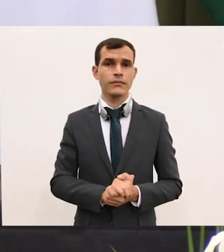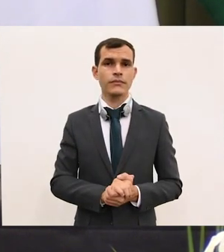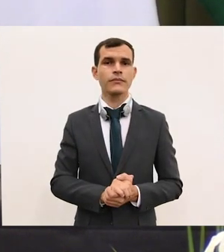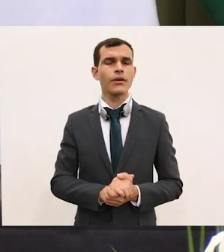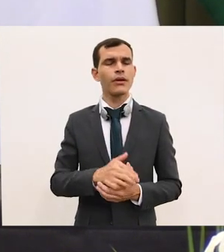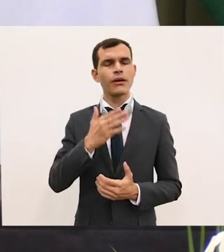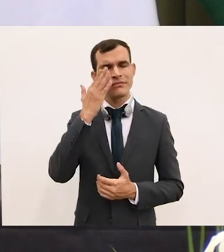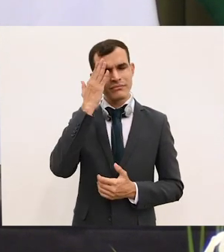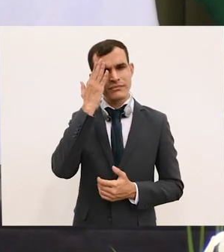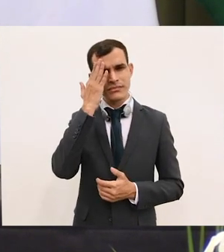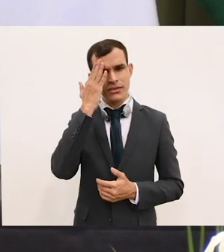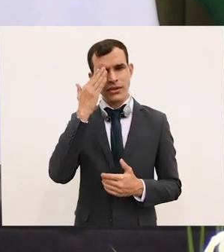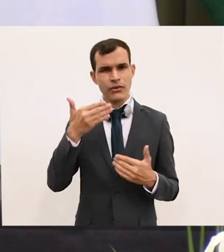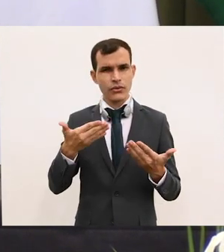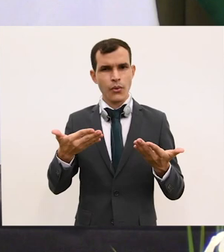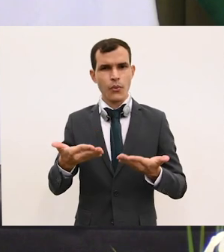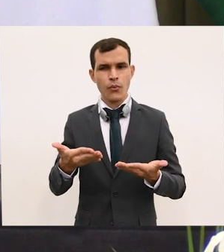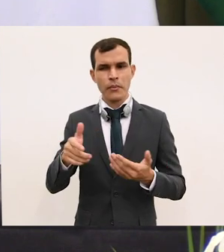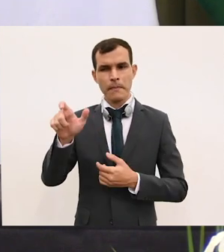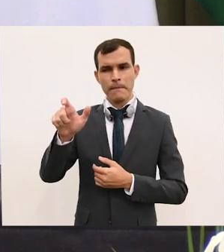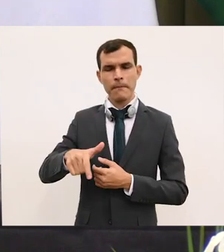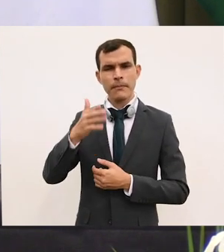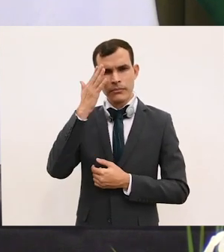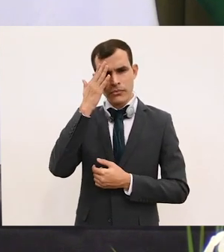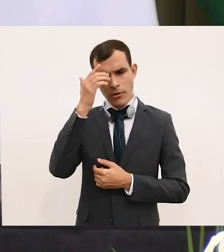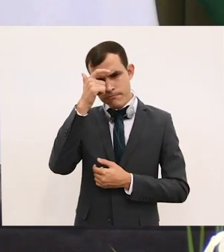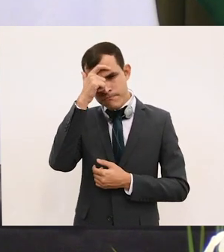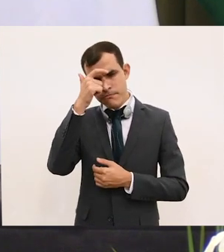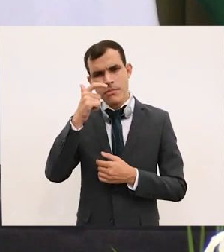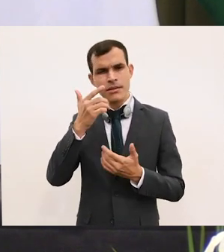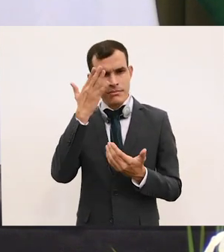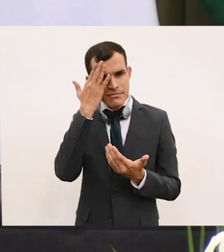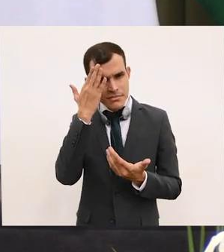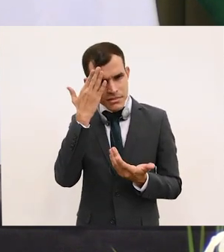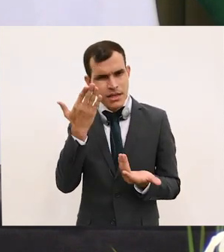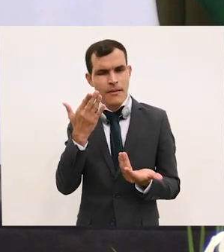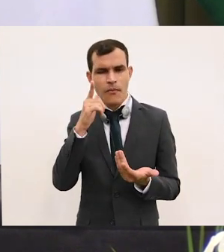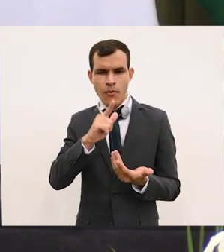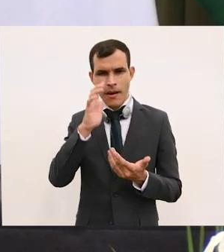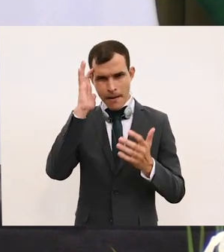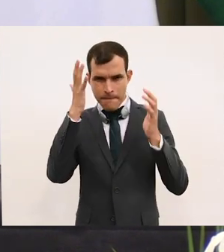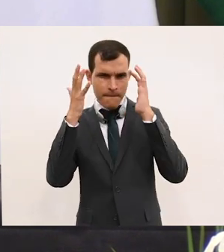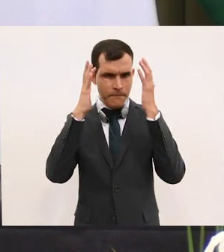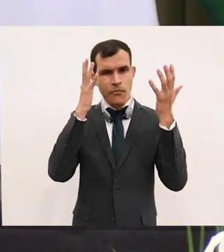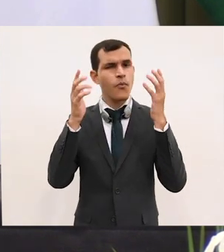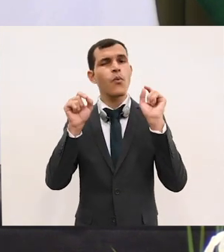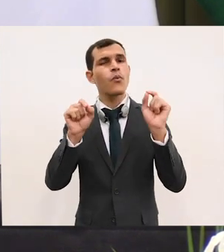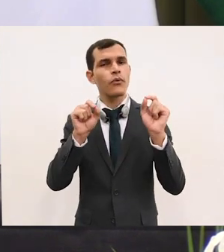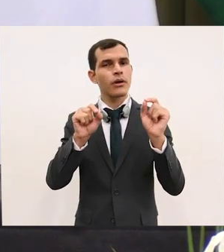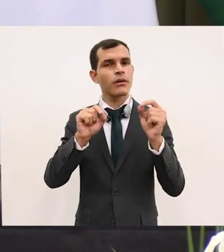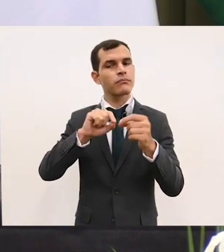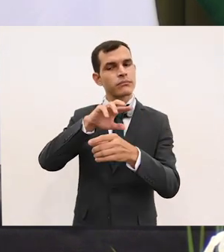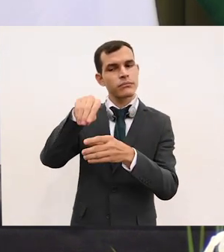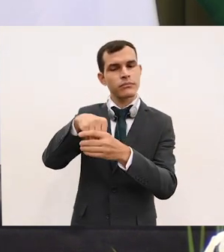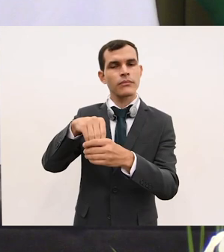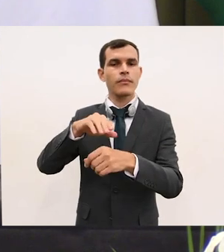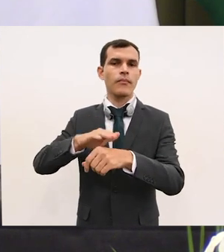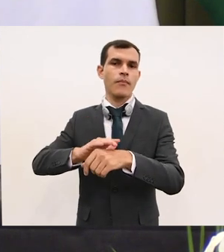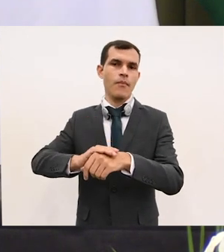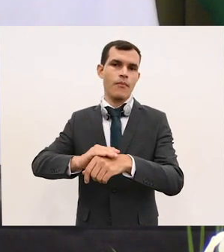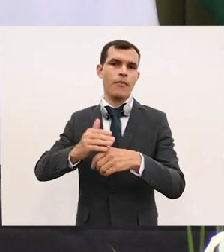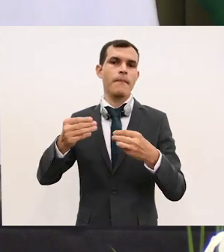quem tem hoje o perfeito conhecimento desse assunto para resolvê-lo no curto prazo, é o Ministério da Agricultura, Pecuária e Abastecimento.